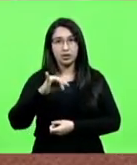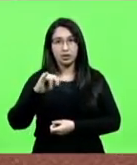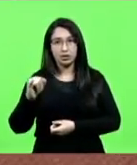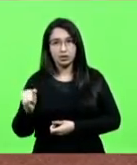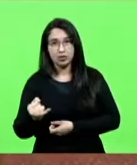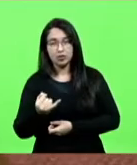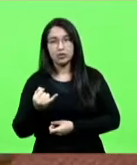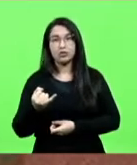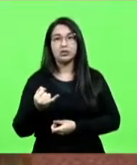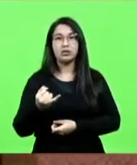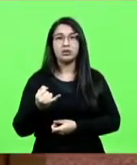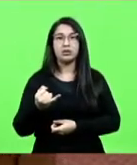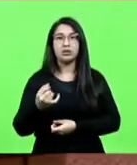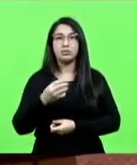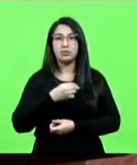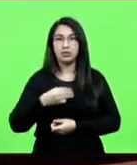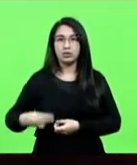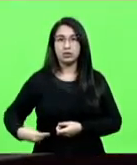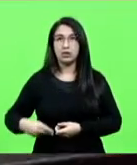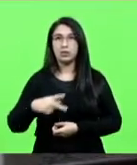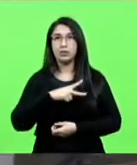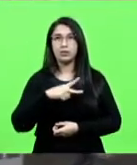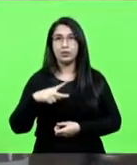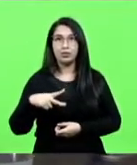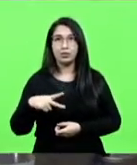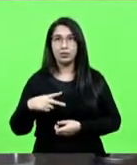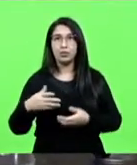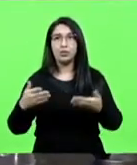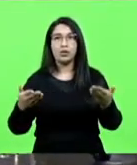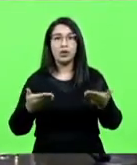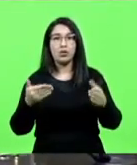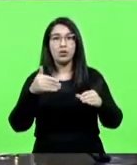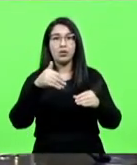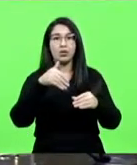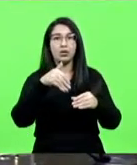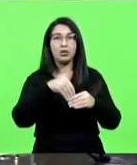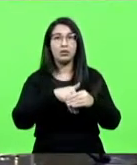Ministério Público. Então, nós estamos votando algo que